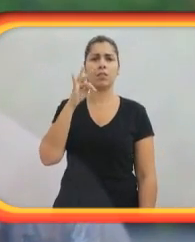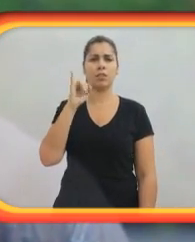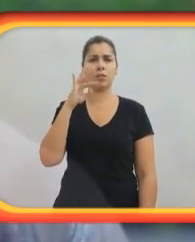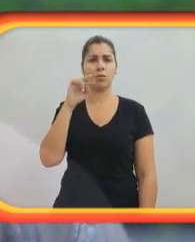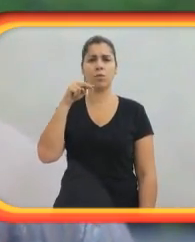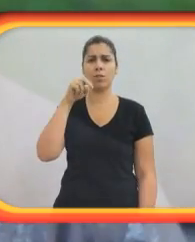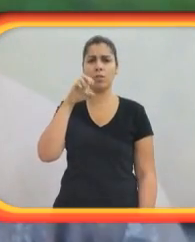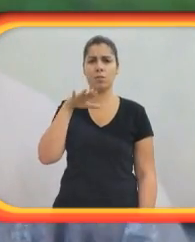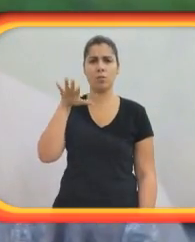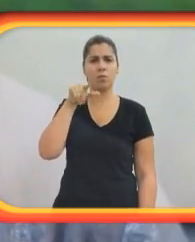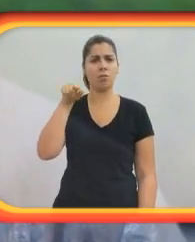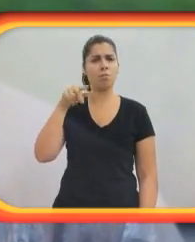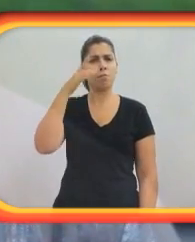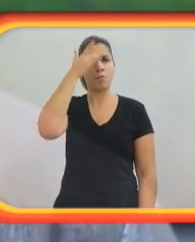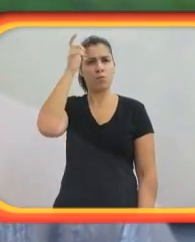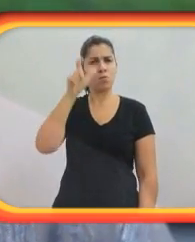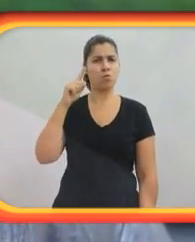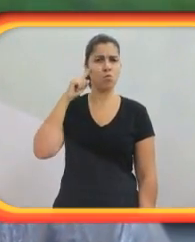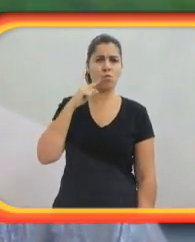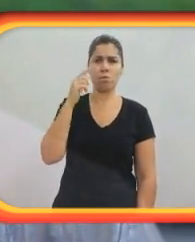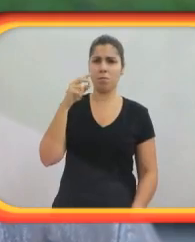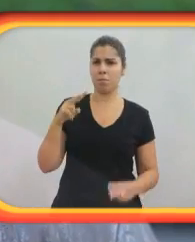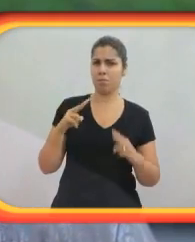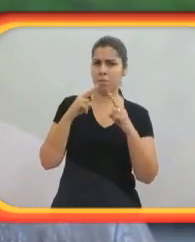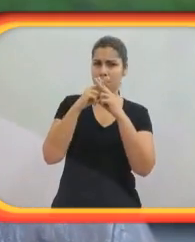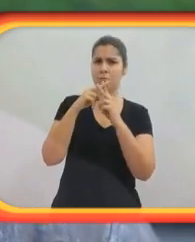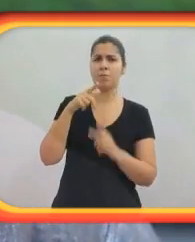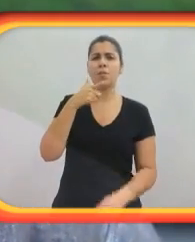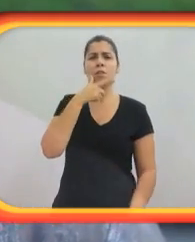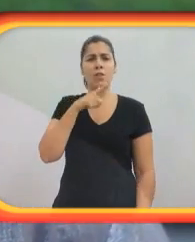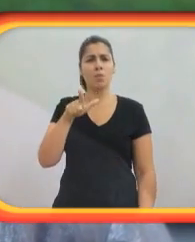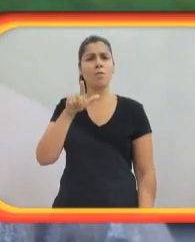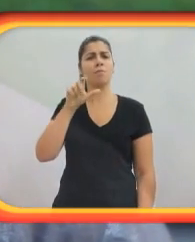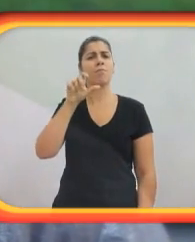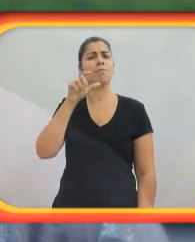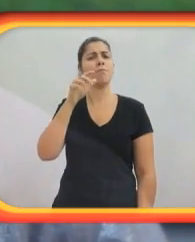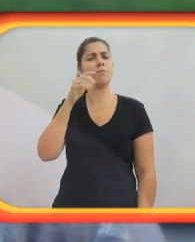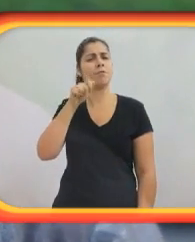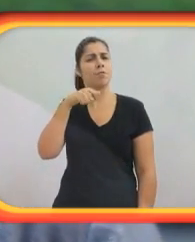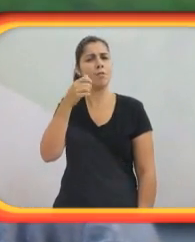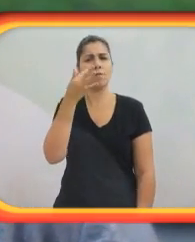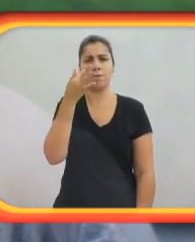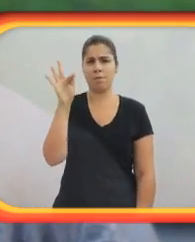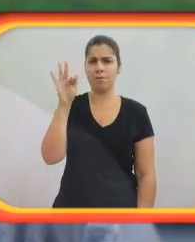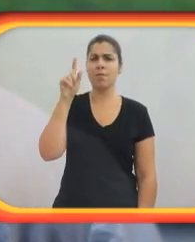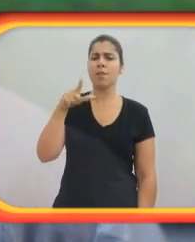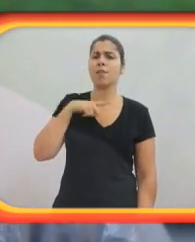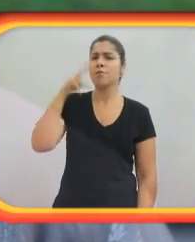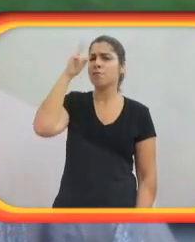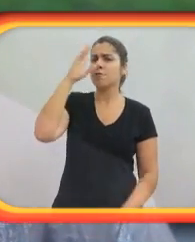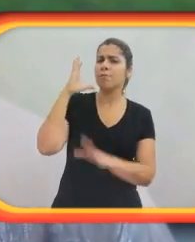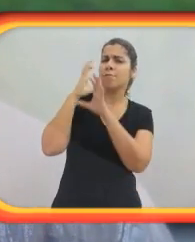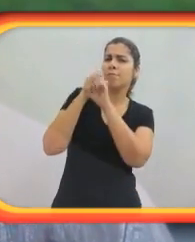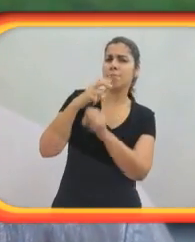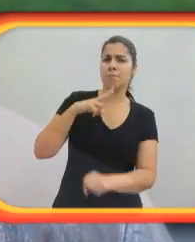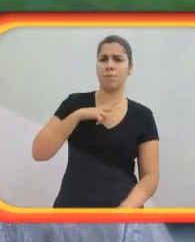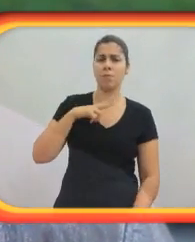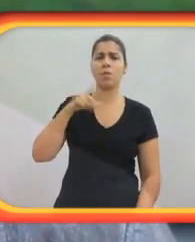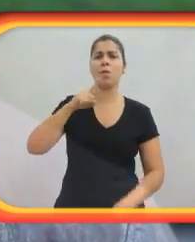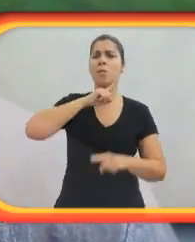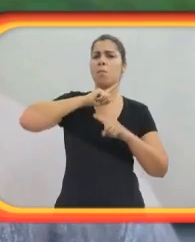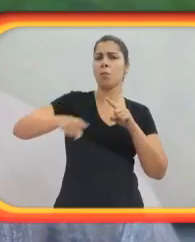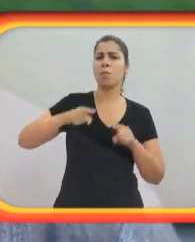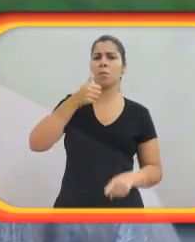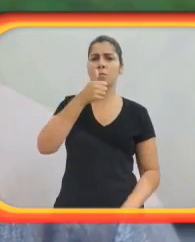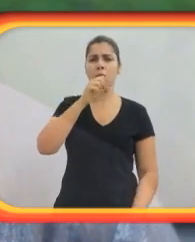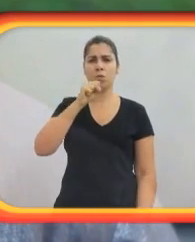Pessoas Surdas de Paris. A língua de sinais francesa tem uma história particular. Ela foi proibida entre 1880 e